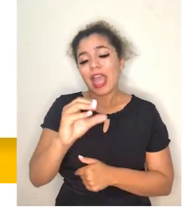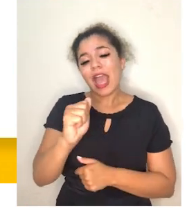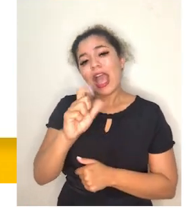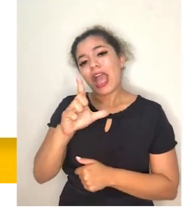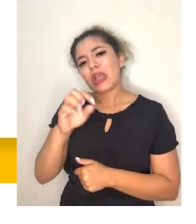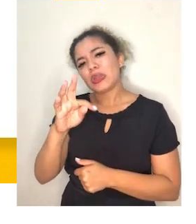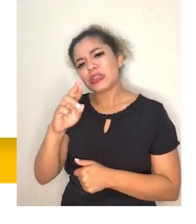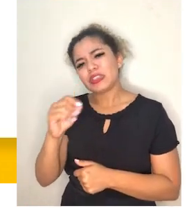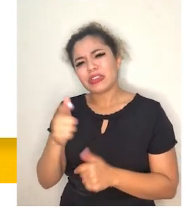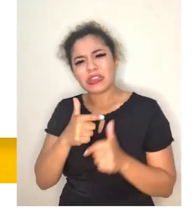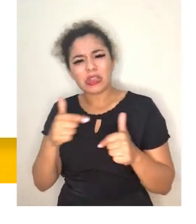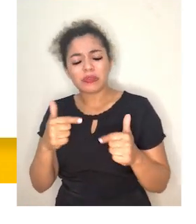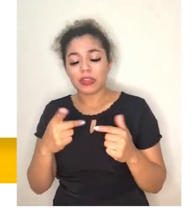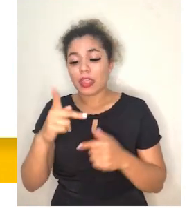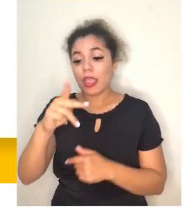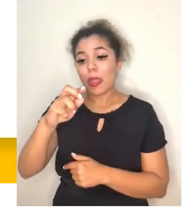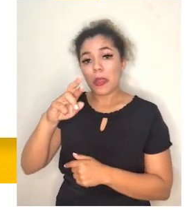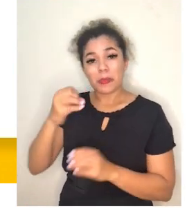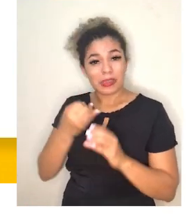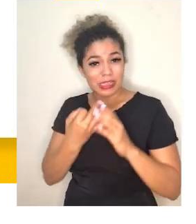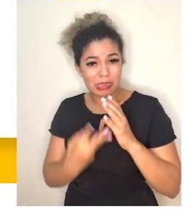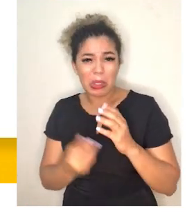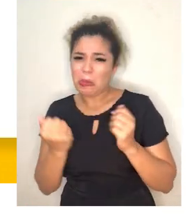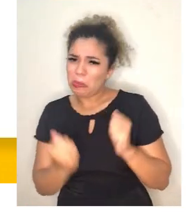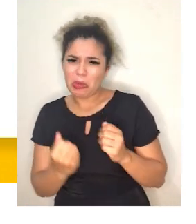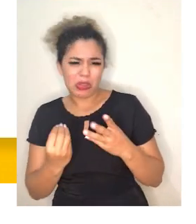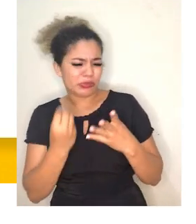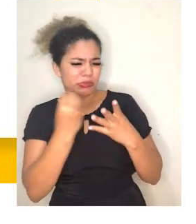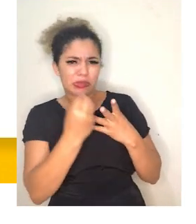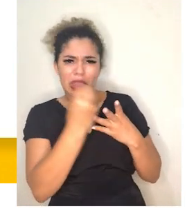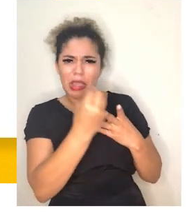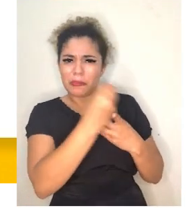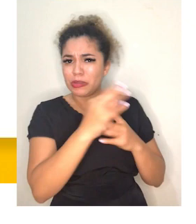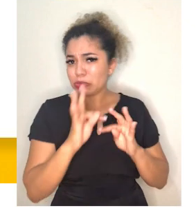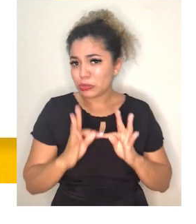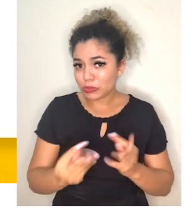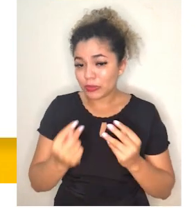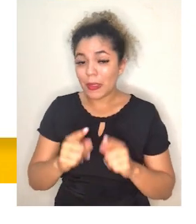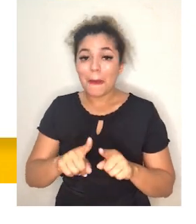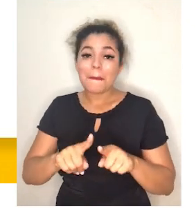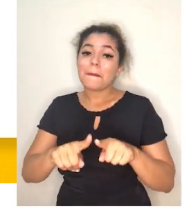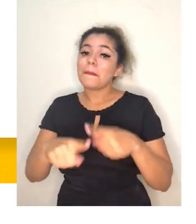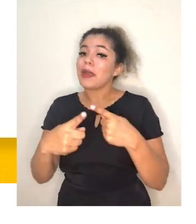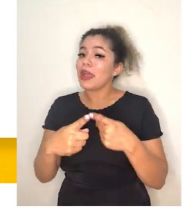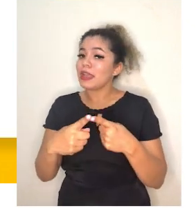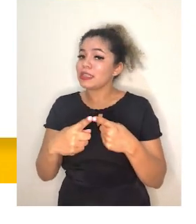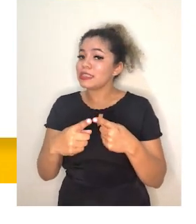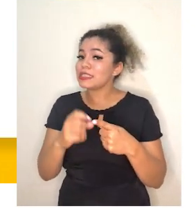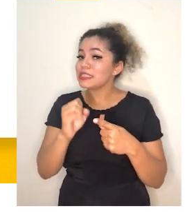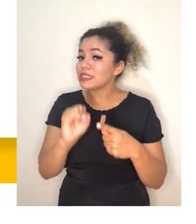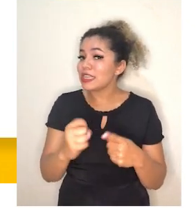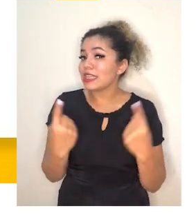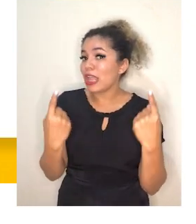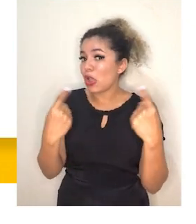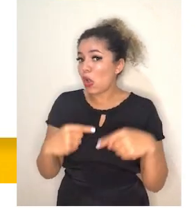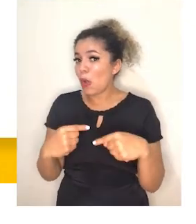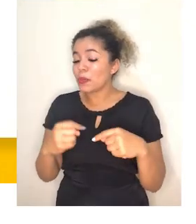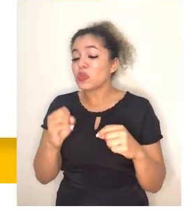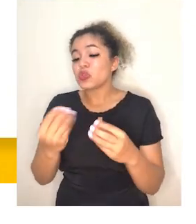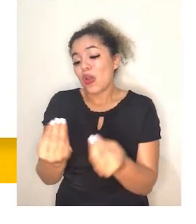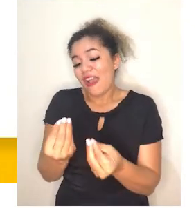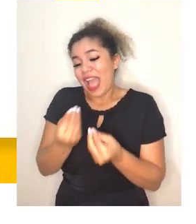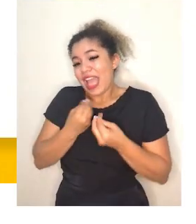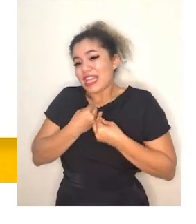nas hemácias. E como ele não tem essas proteínas, nem A nem B, então eles podem doar para todos os tipos. Porém, como ele tem os anticorpos, ele só